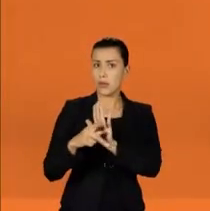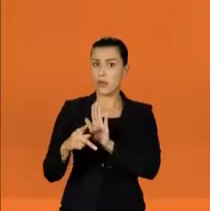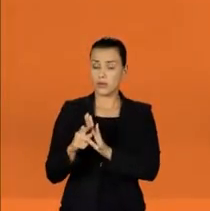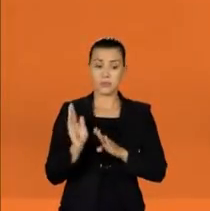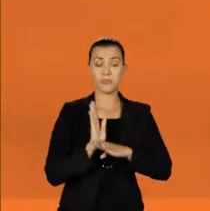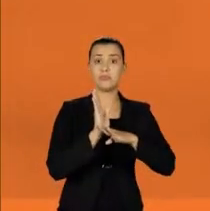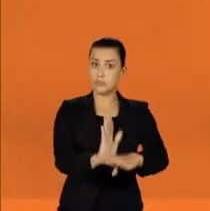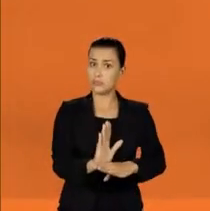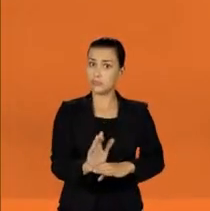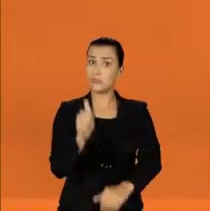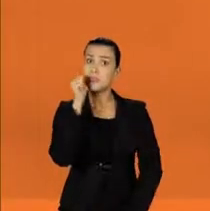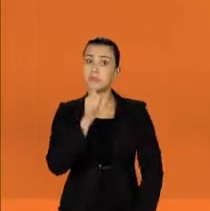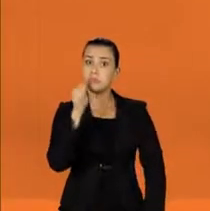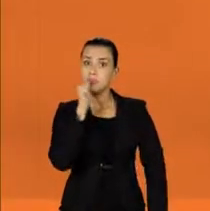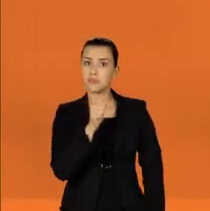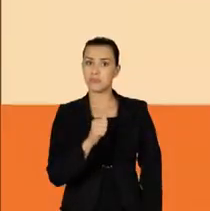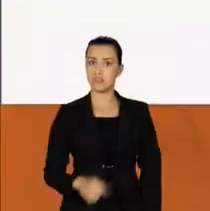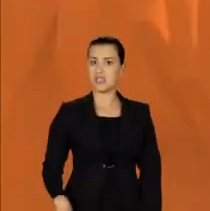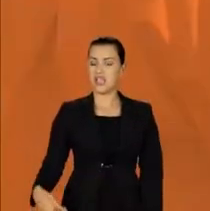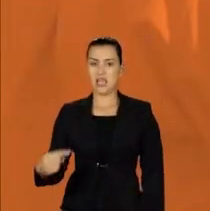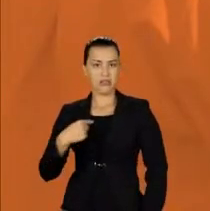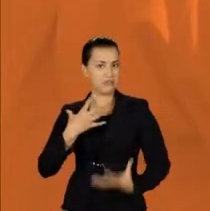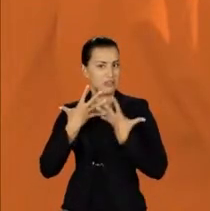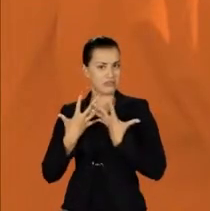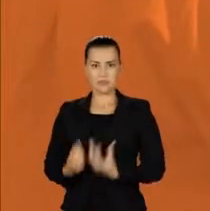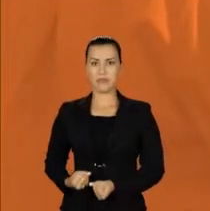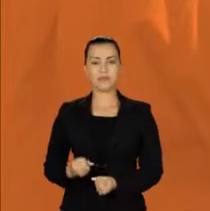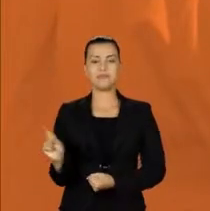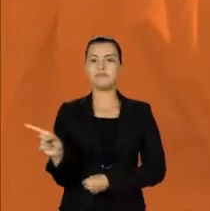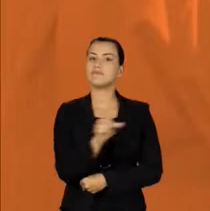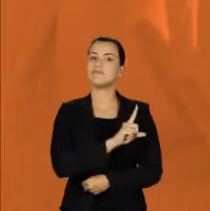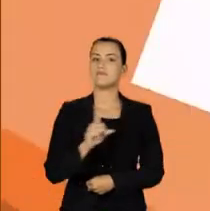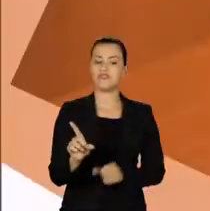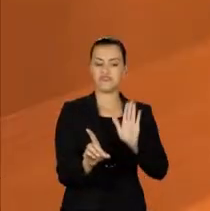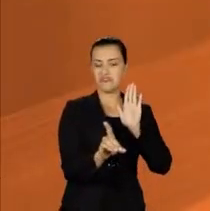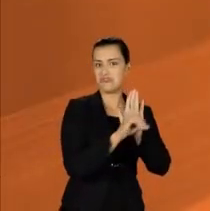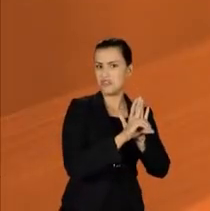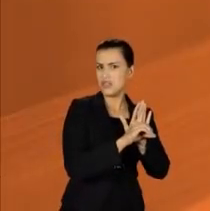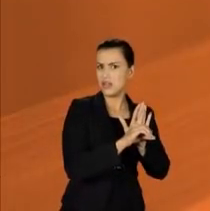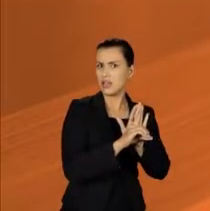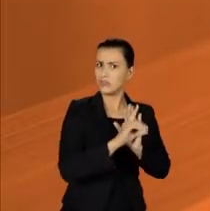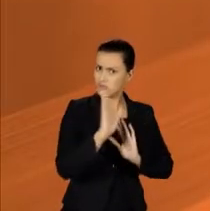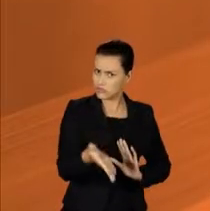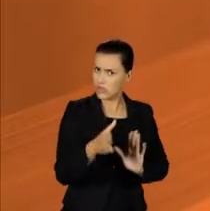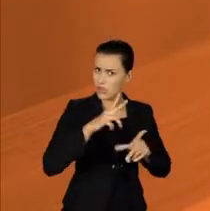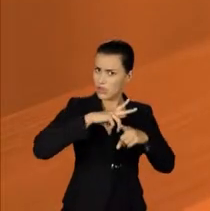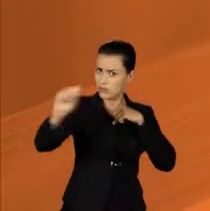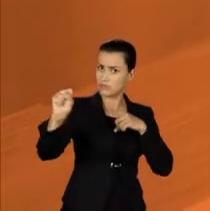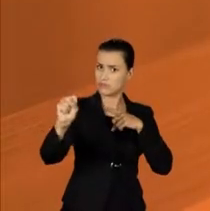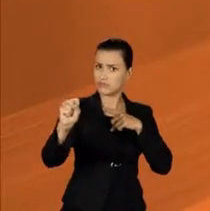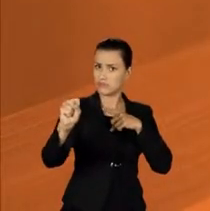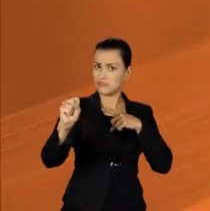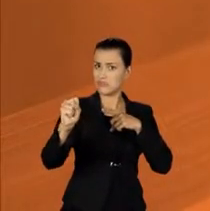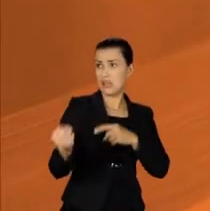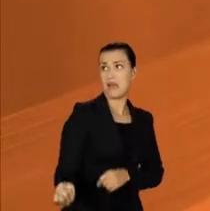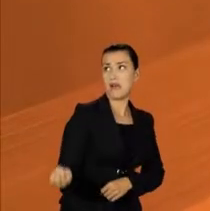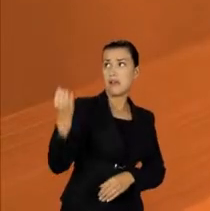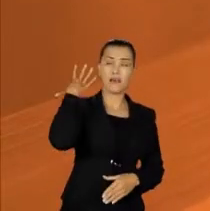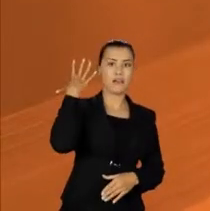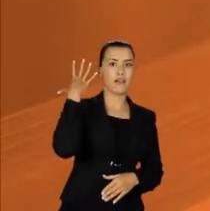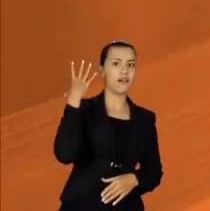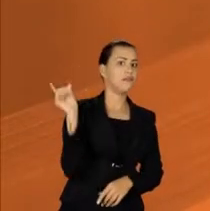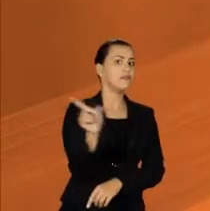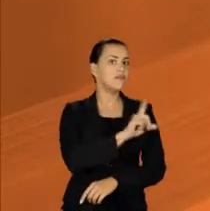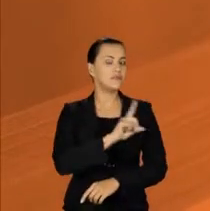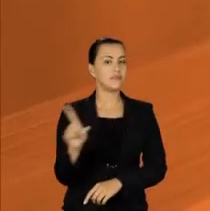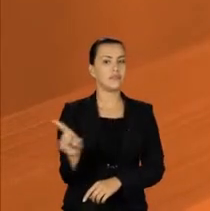para atender as mulheres. Eu não vou admitir que nenhum direito da mulher já conquistado seja